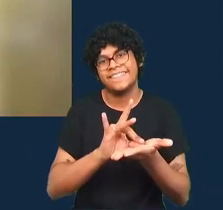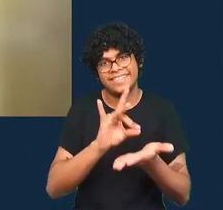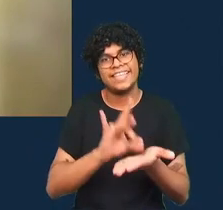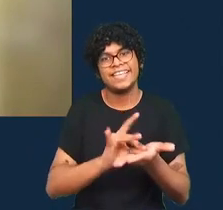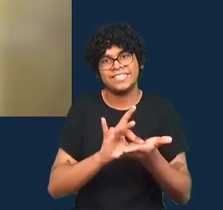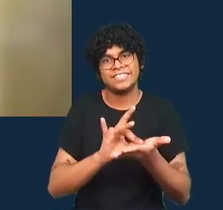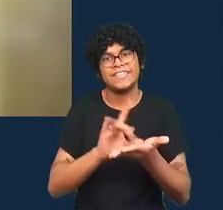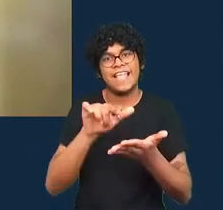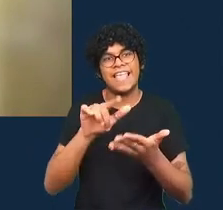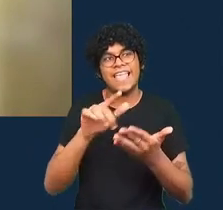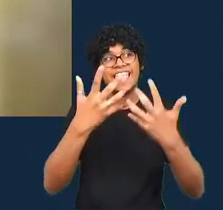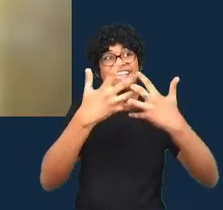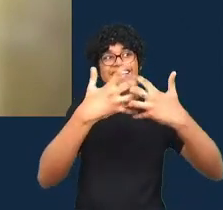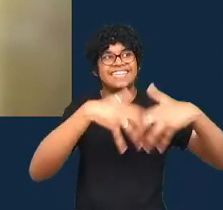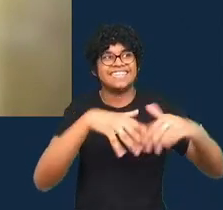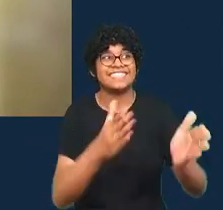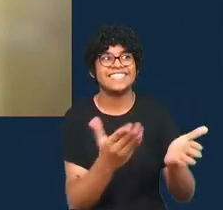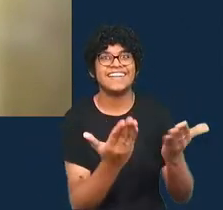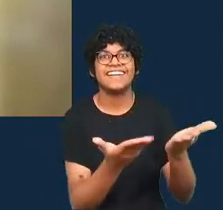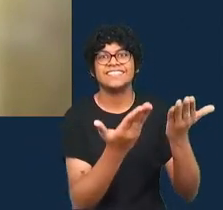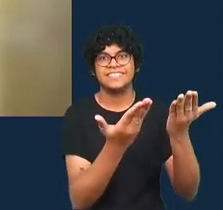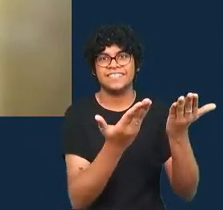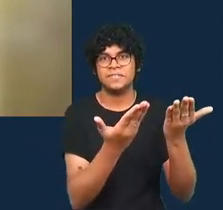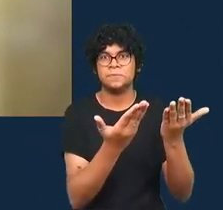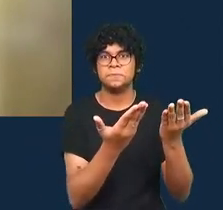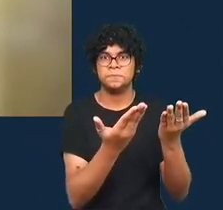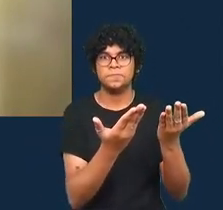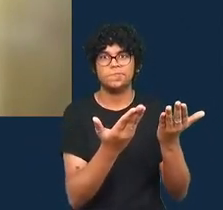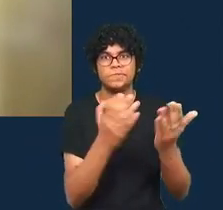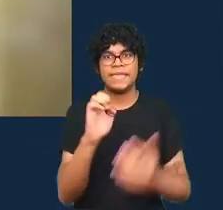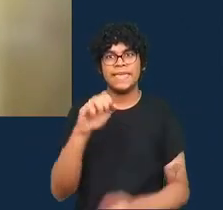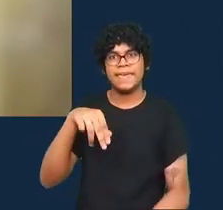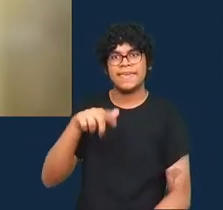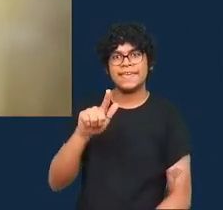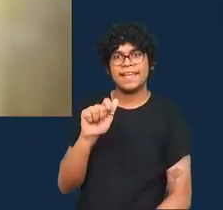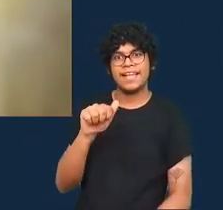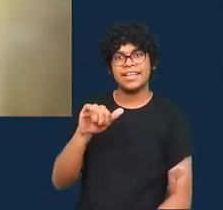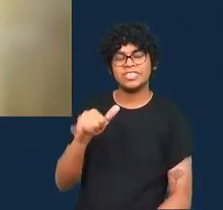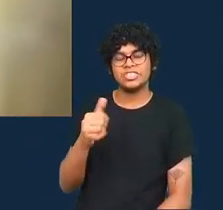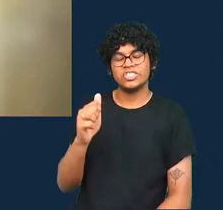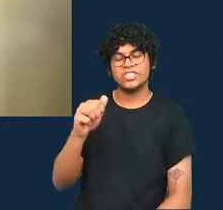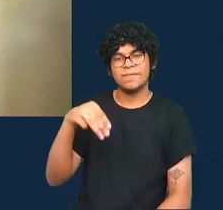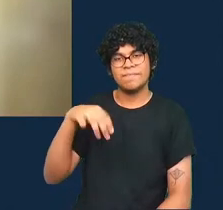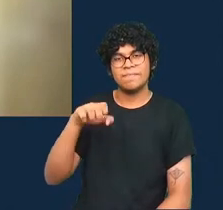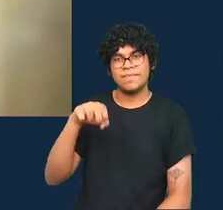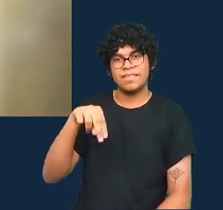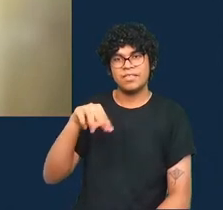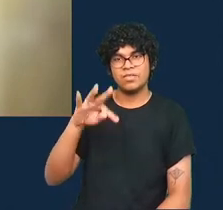engajamento hoje em dia nós não podemos tomar dados como